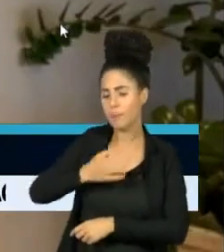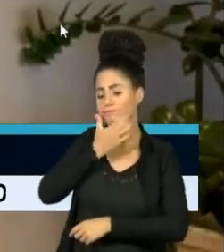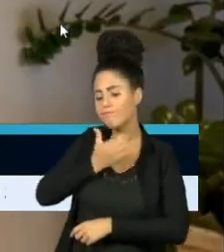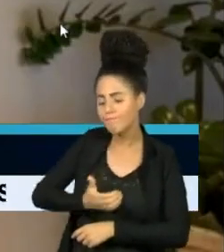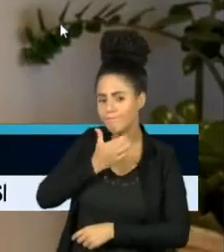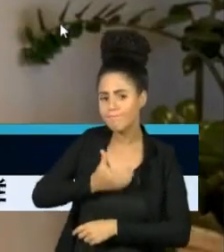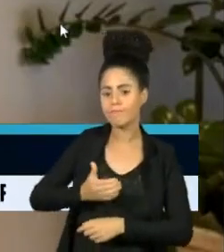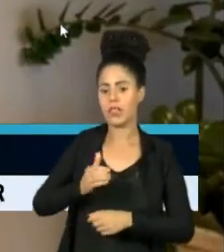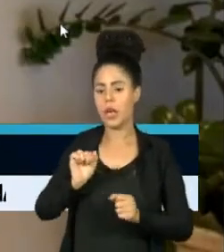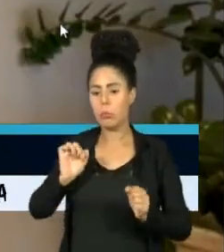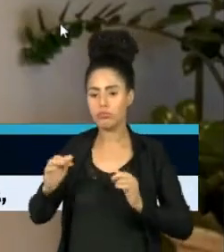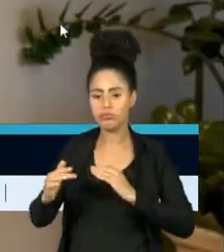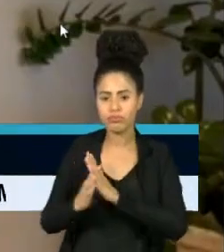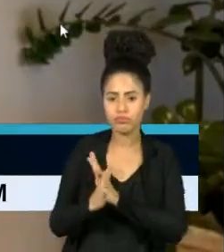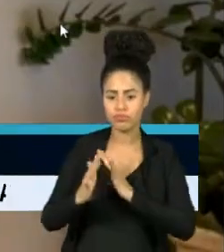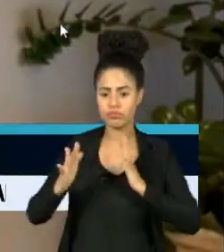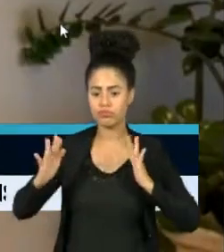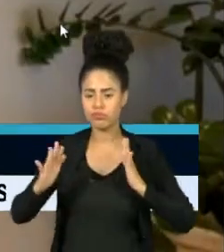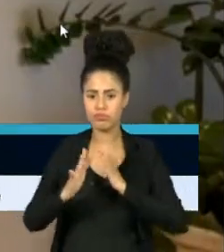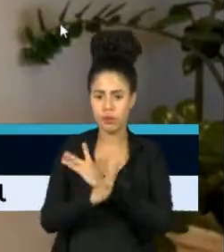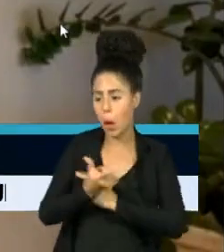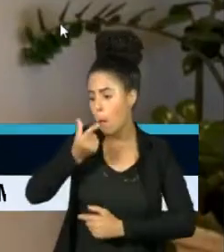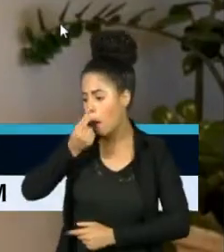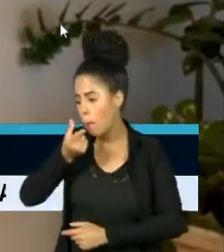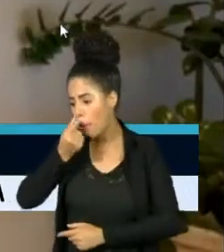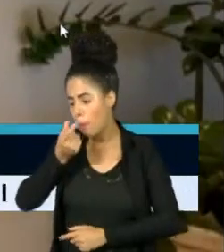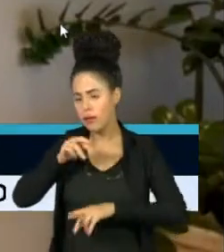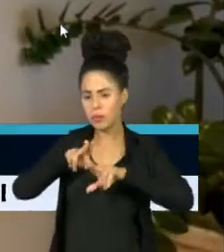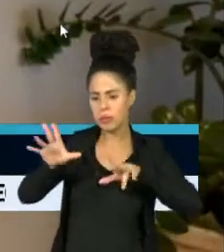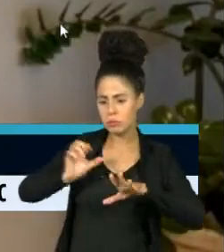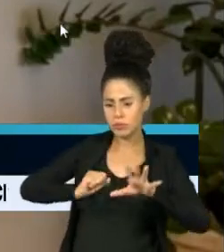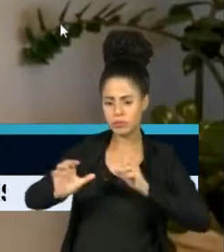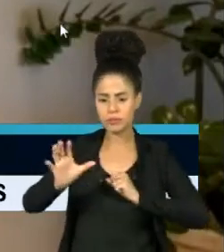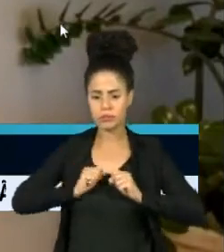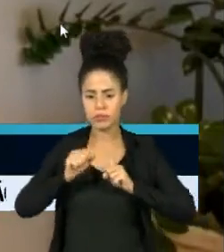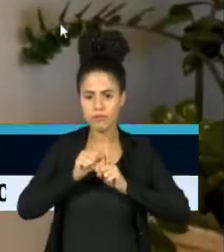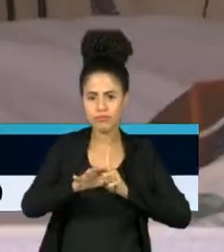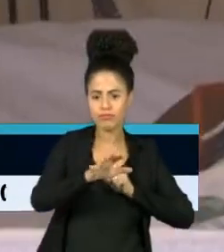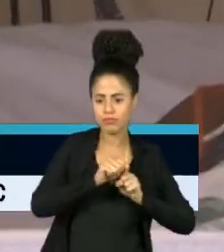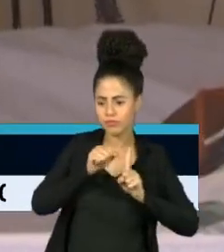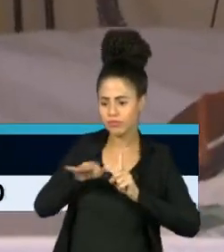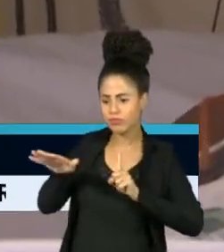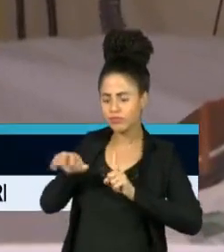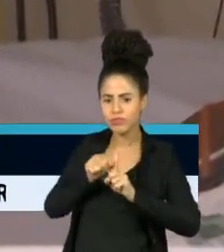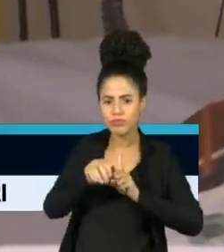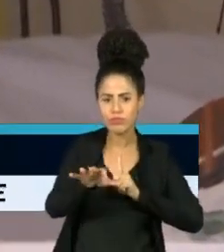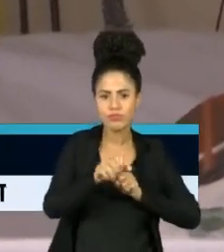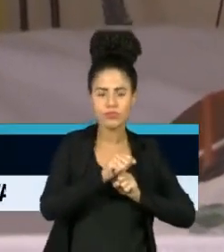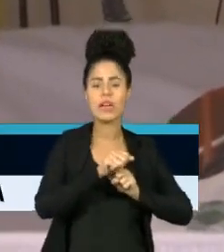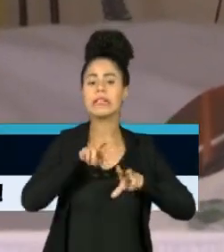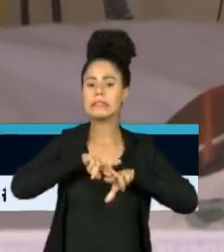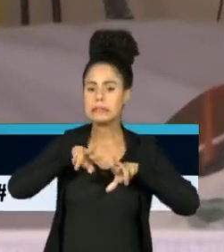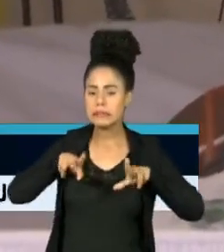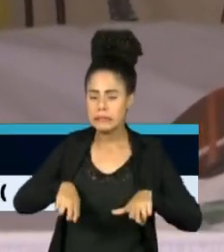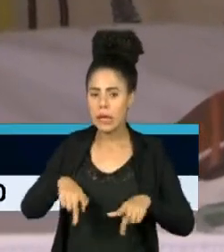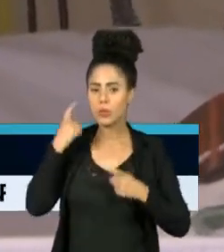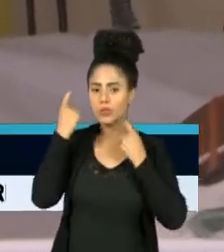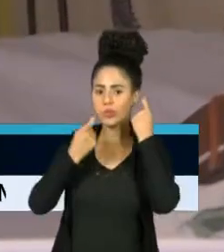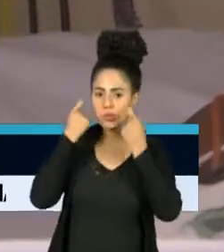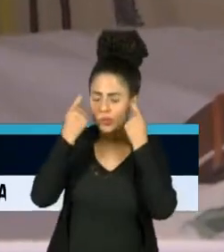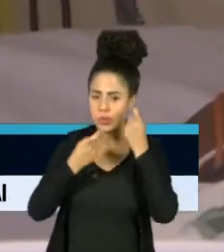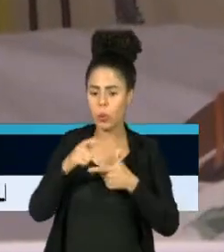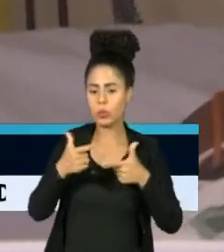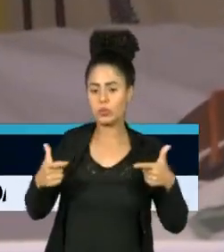Aquela circulação meio fora de hora do vírus da gripe. Então, tudo isso fez, de fato, a gente ter uma demanda